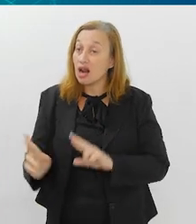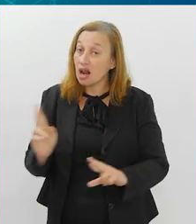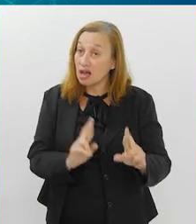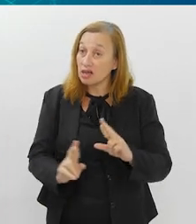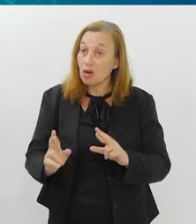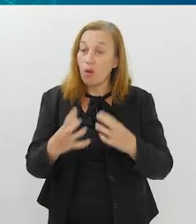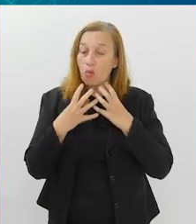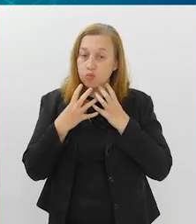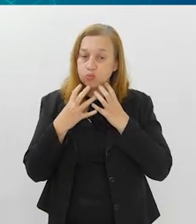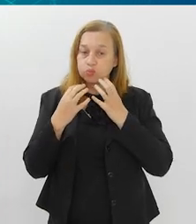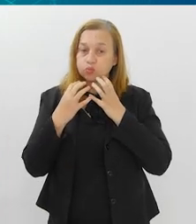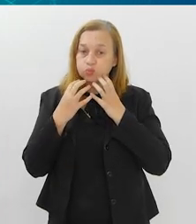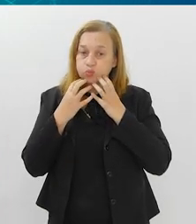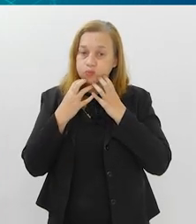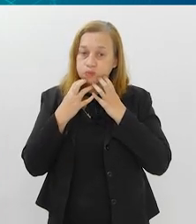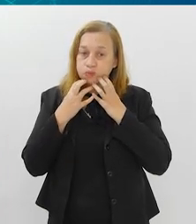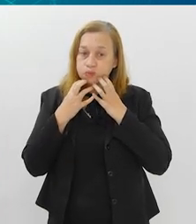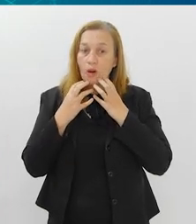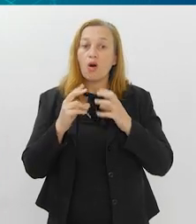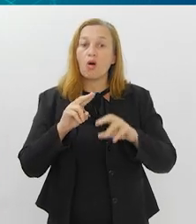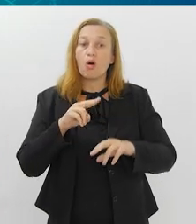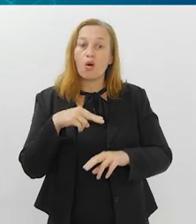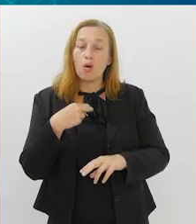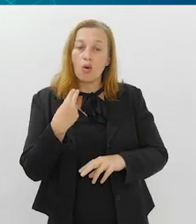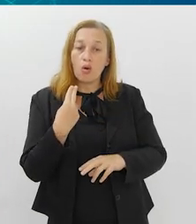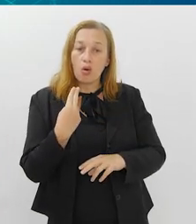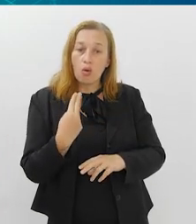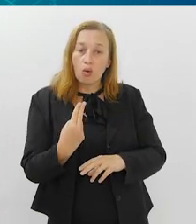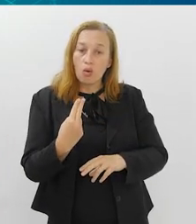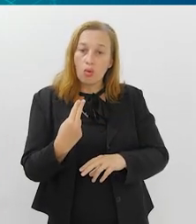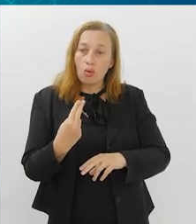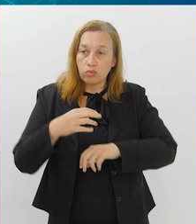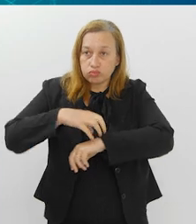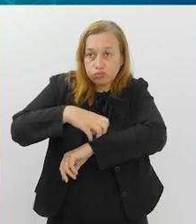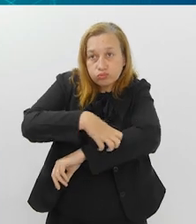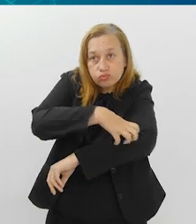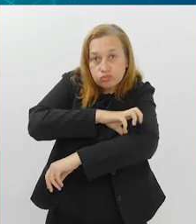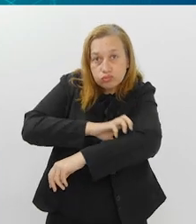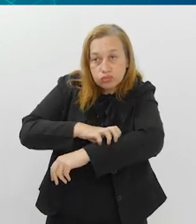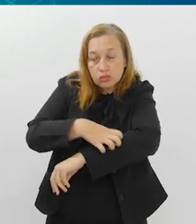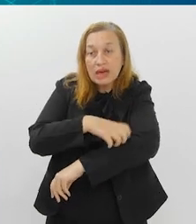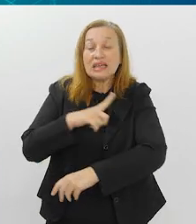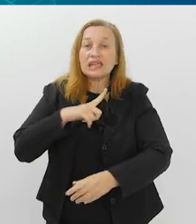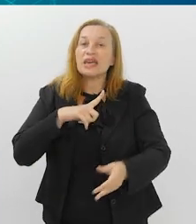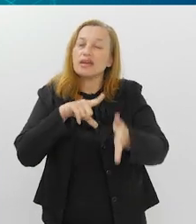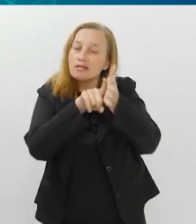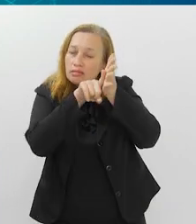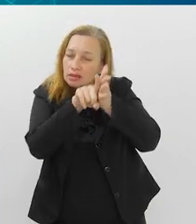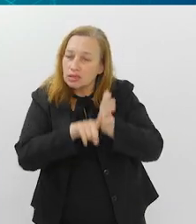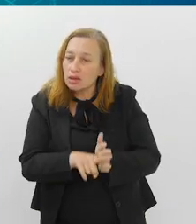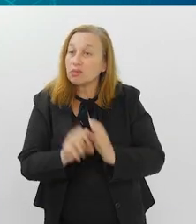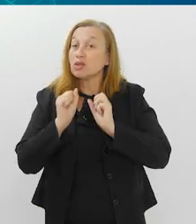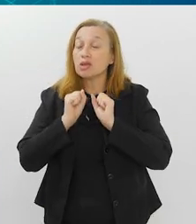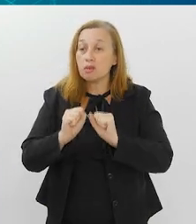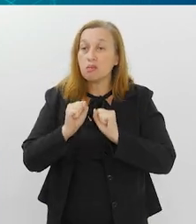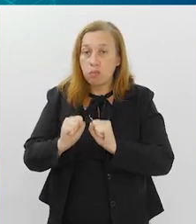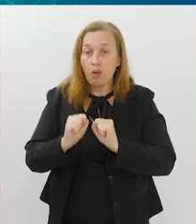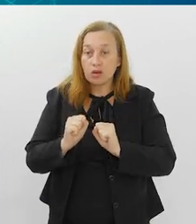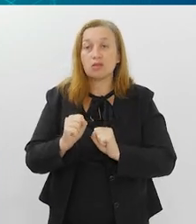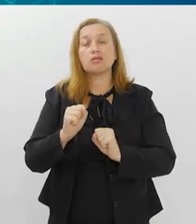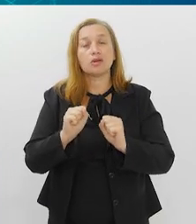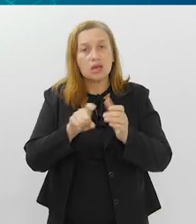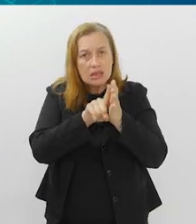tanto ao sarampo quanto a coqueluche, a gente tem exames, né? Que podem...